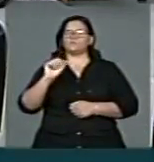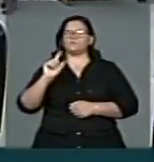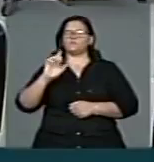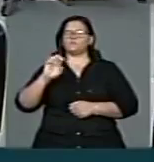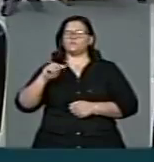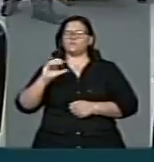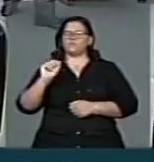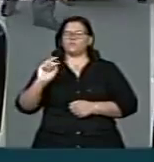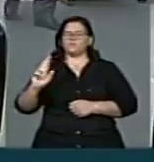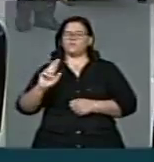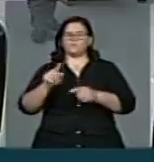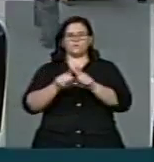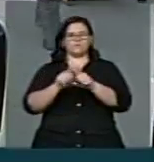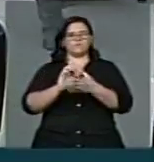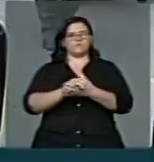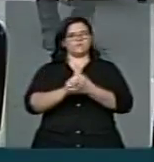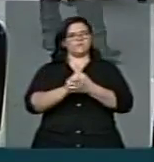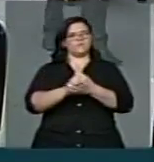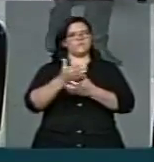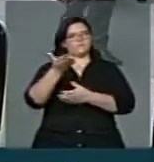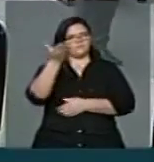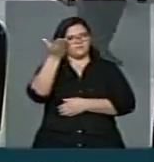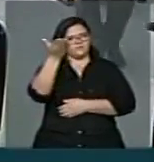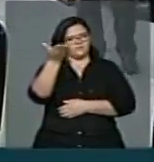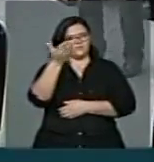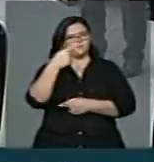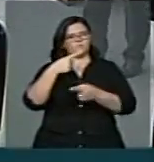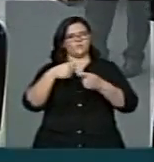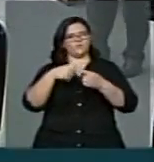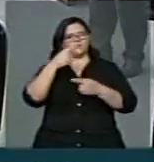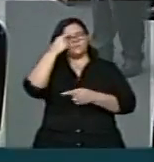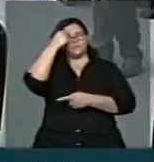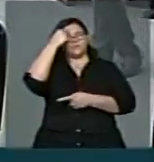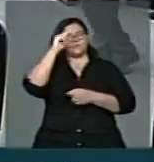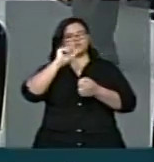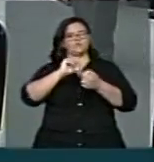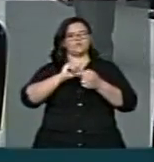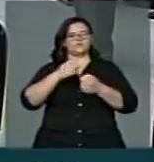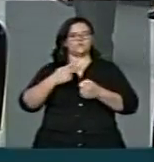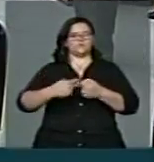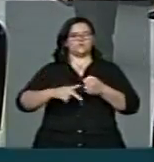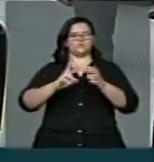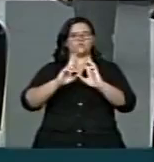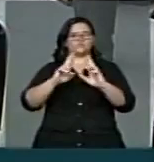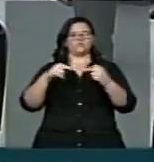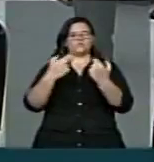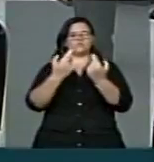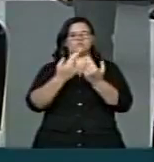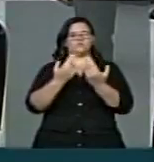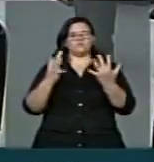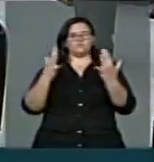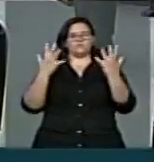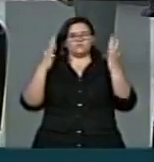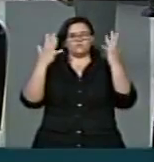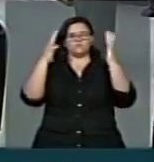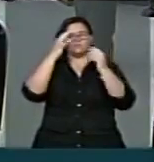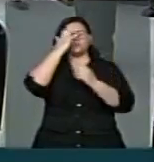para cumprimentá-lo pela iniciativa da Sessão Solene e novos demais